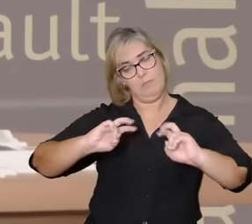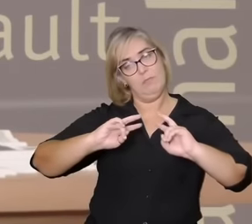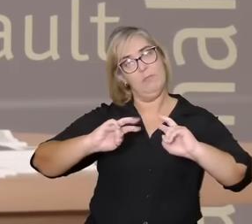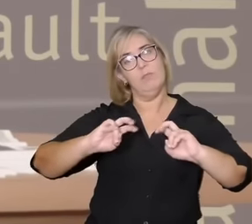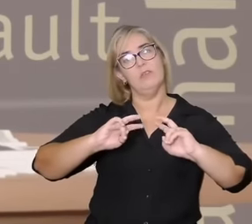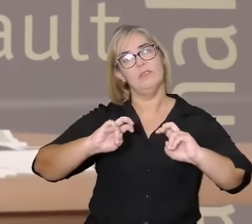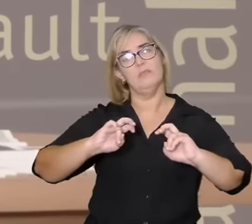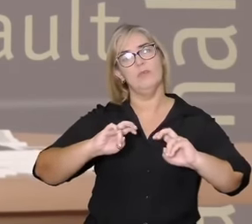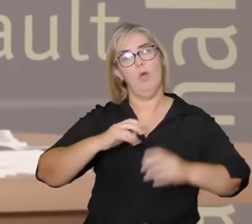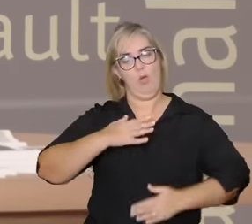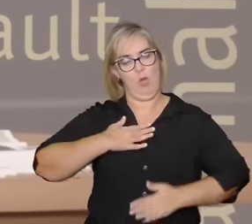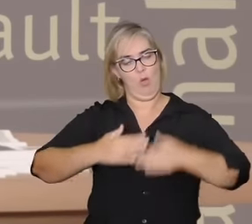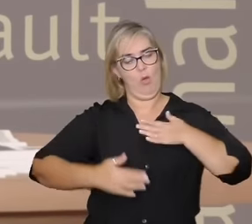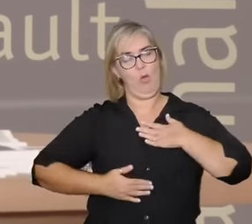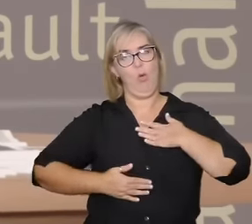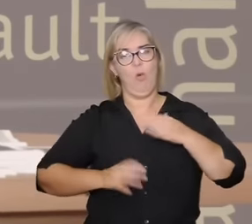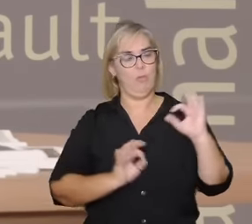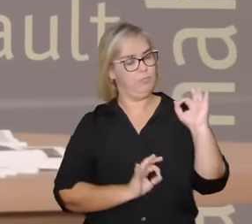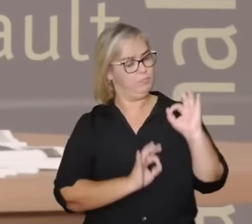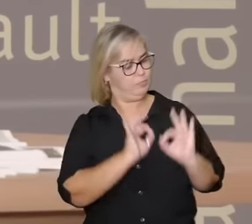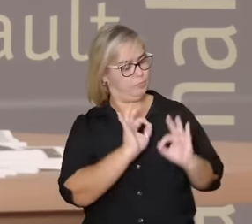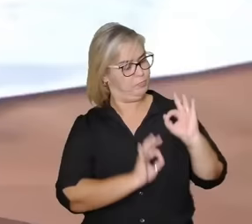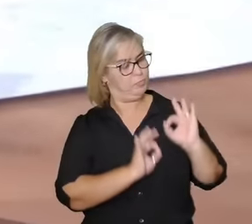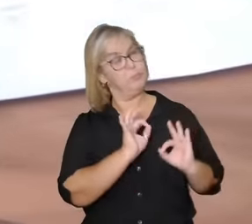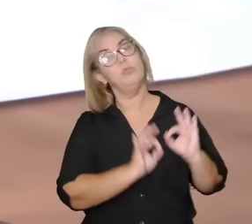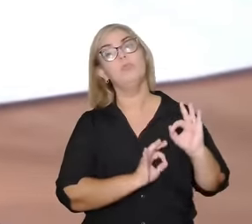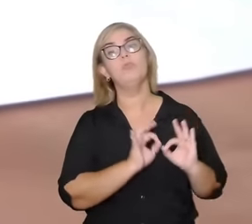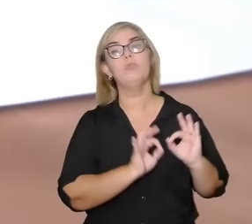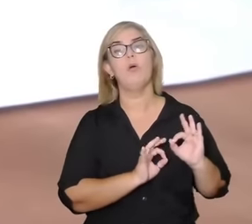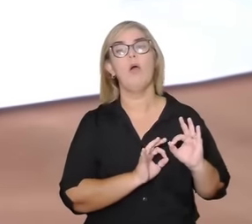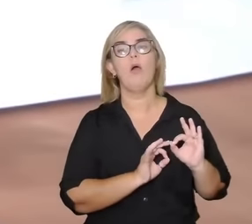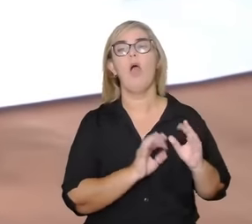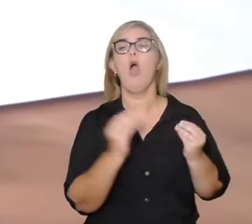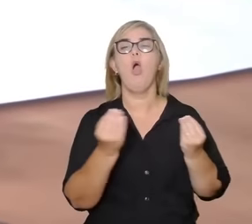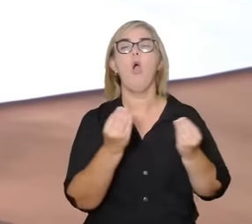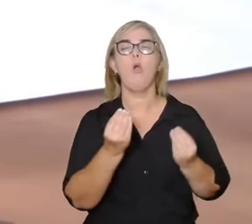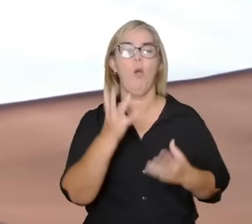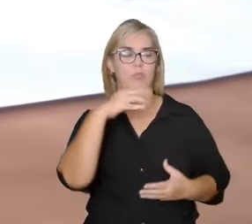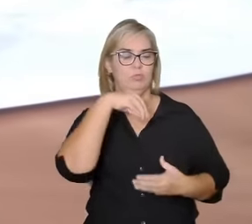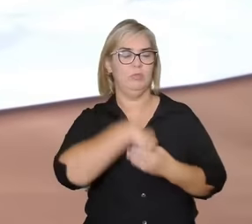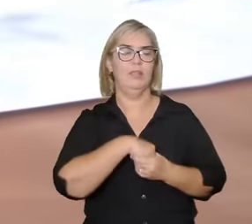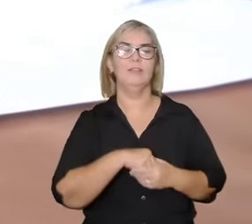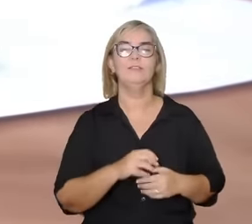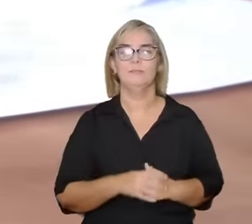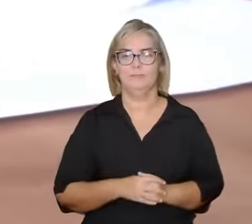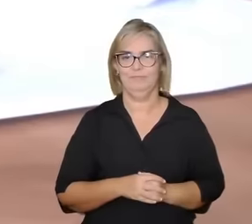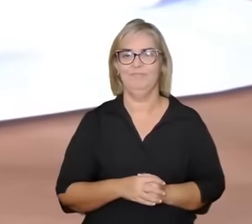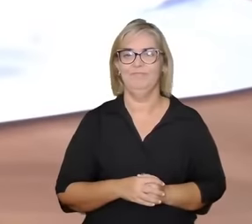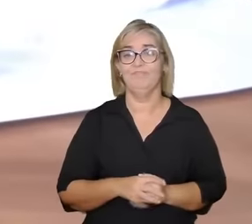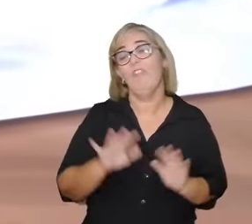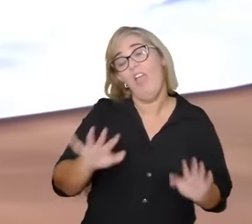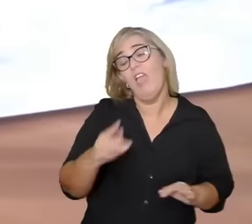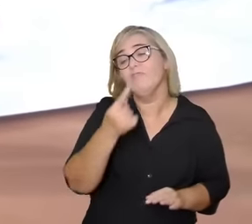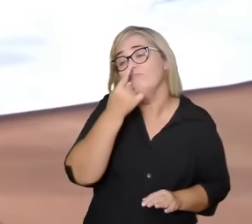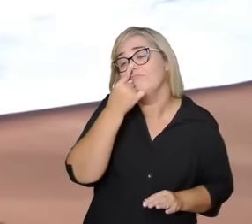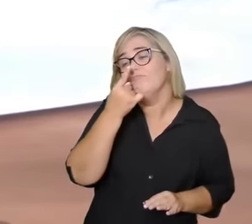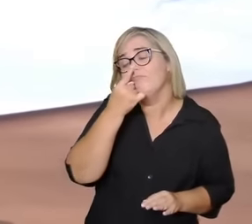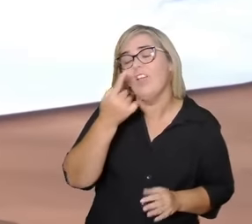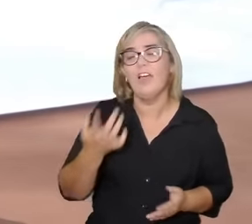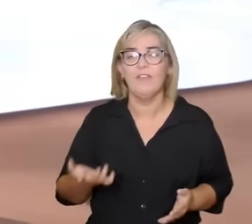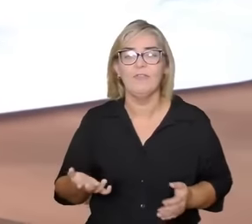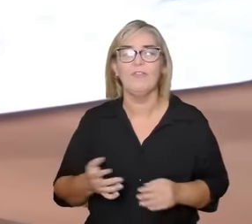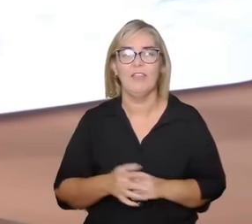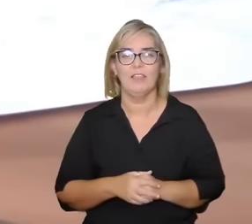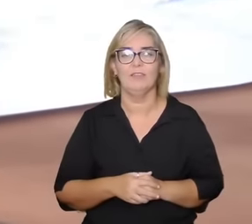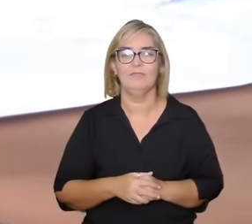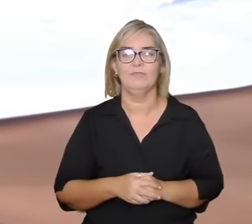nos organizamos a partir das interseções dos afetos o que eu estou a chamar de afeto isso é importante o